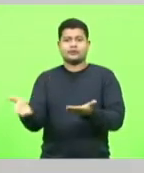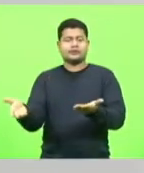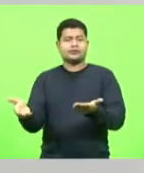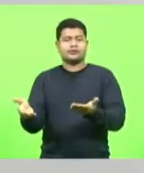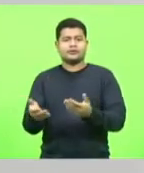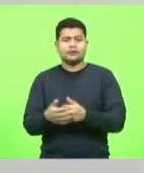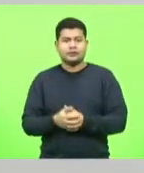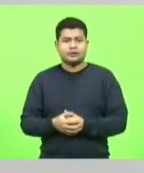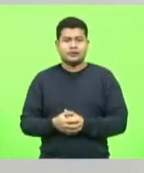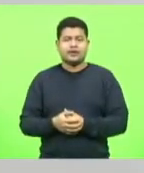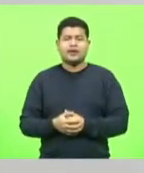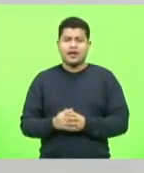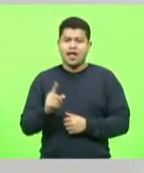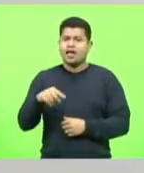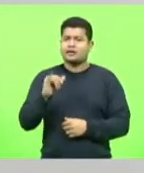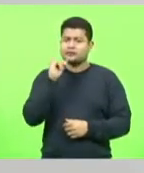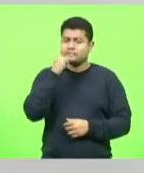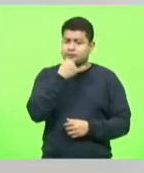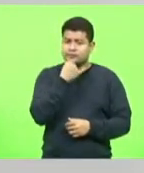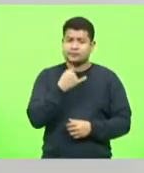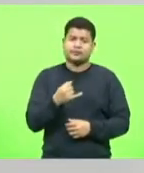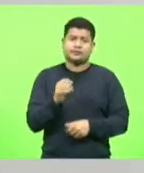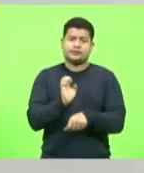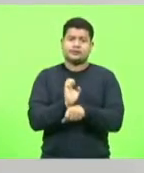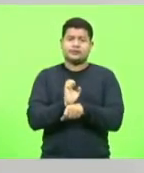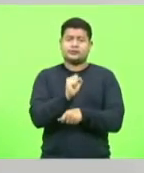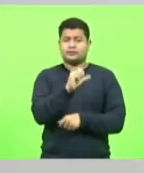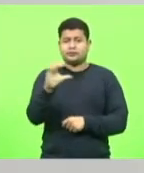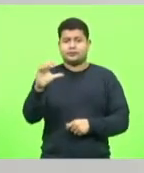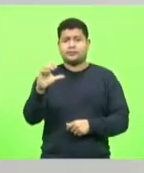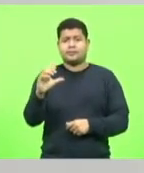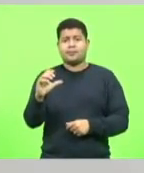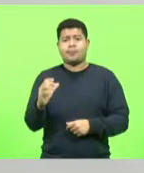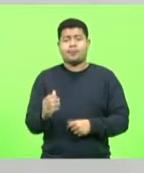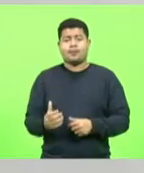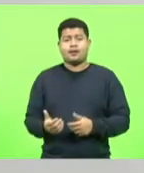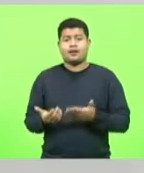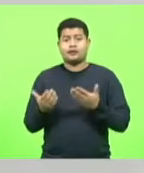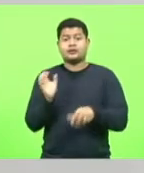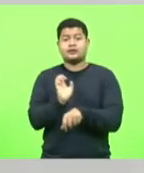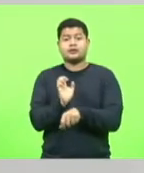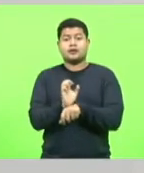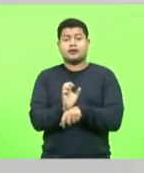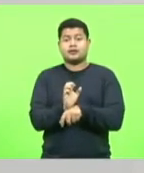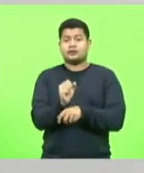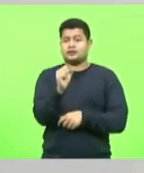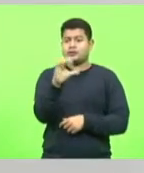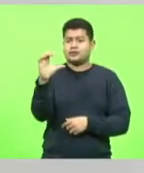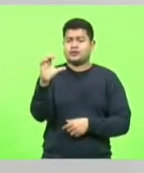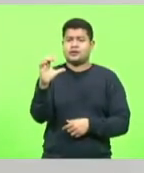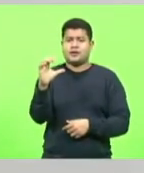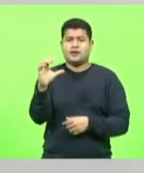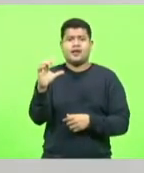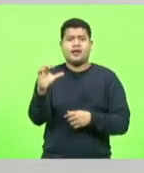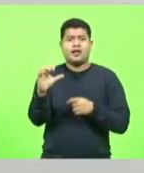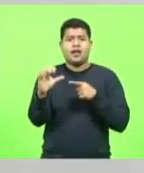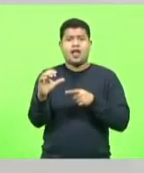lamentável para o Estado de Santa Catarina. O Estado de Santa Catarina que foi